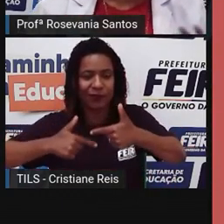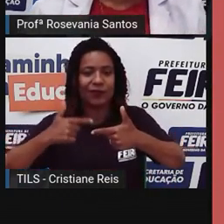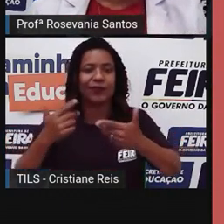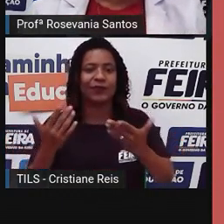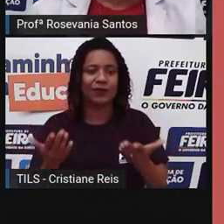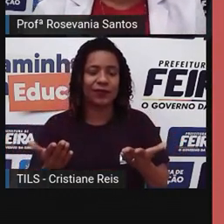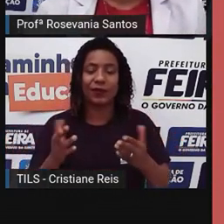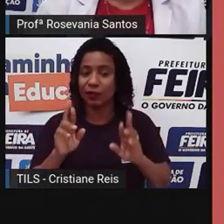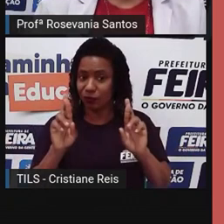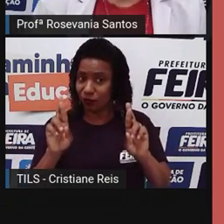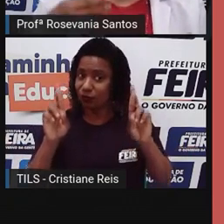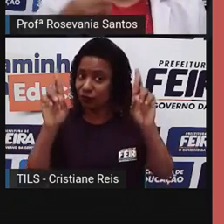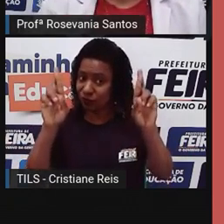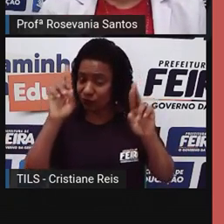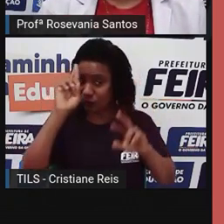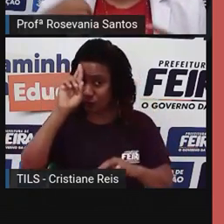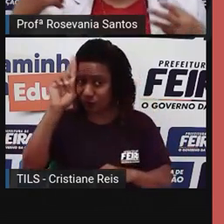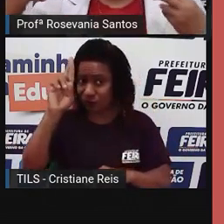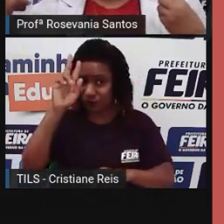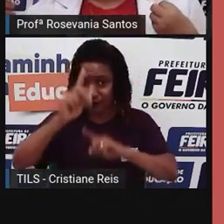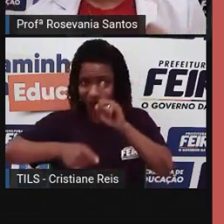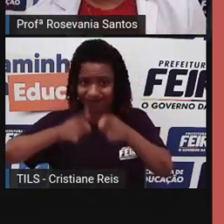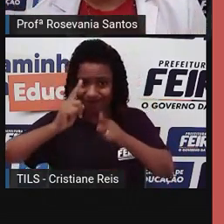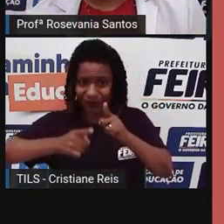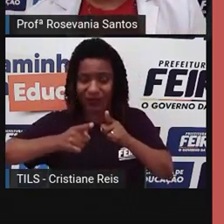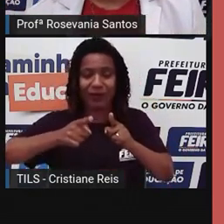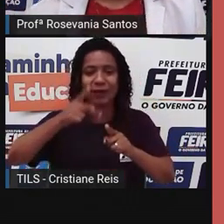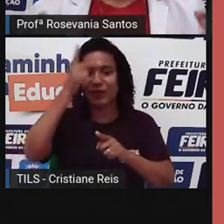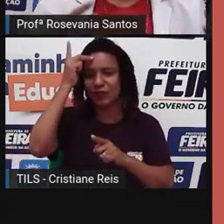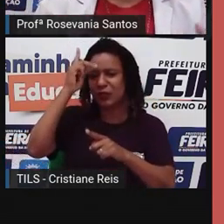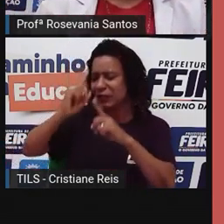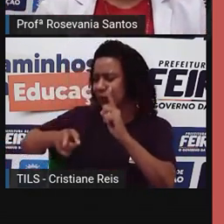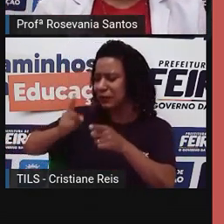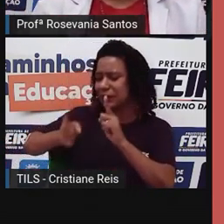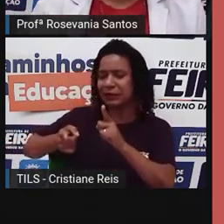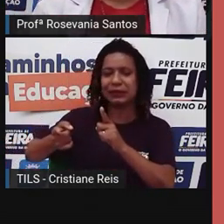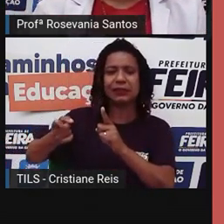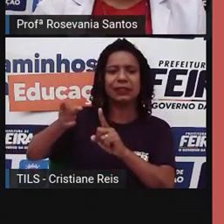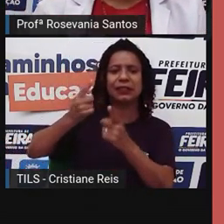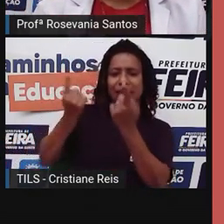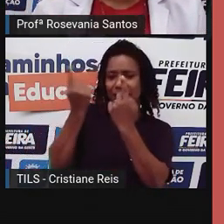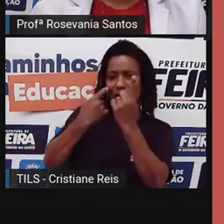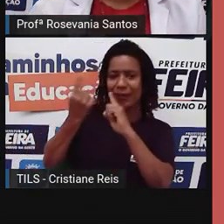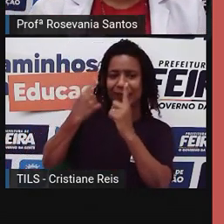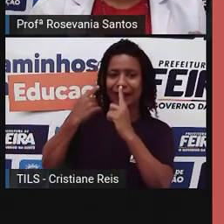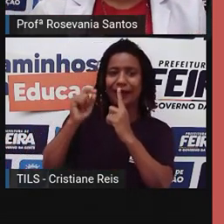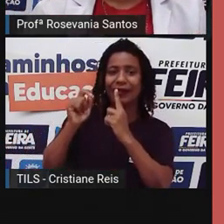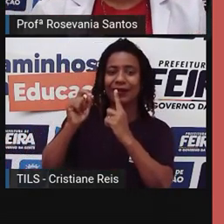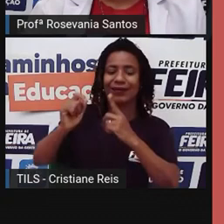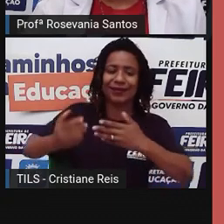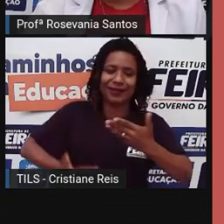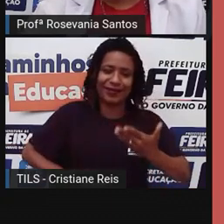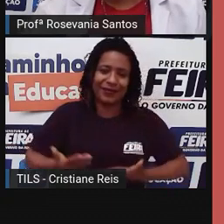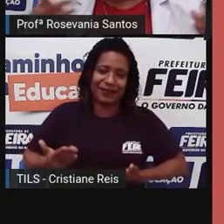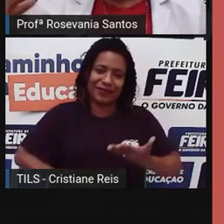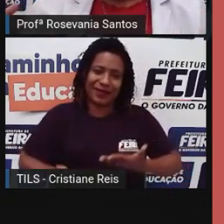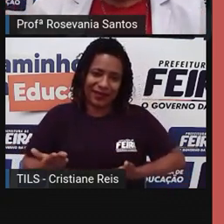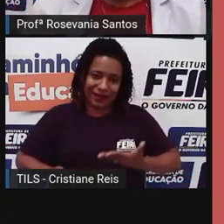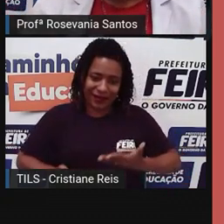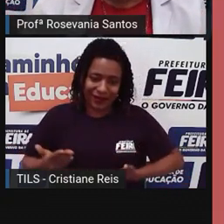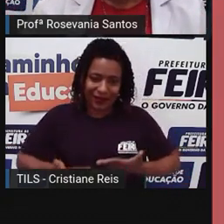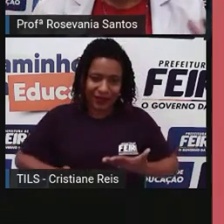os patrões, né, e os empregados. O que que acontece aí? Quando você fala que